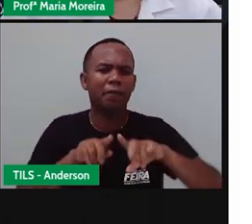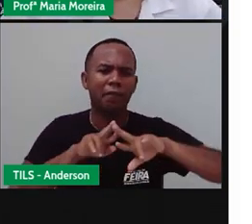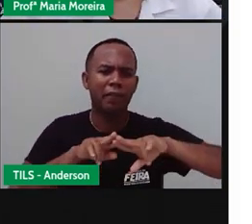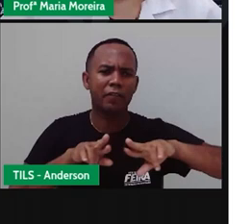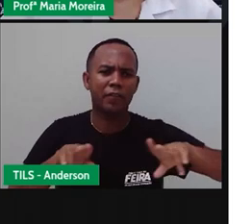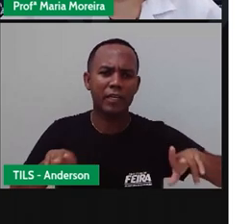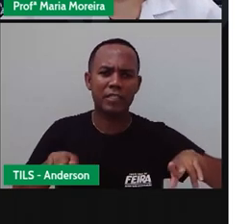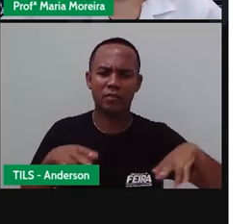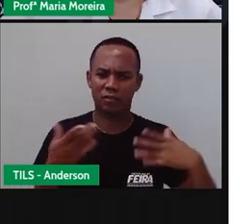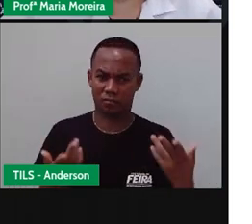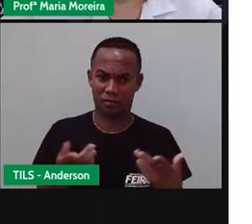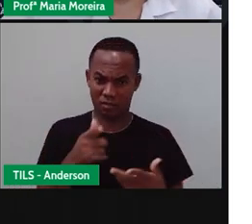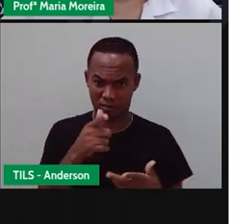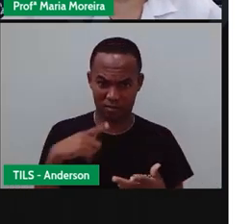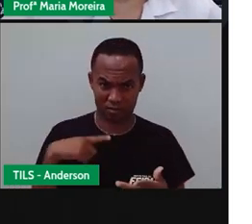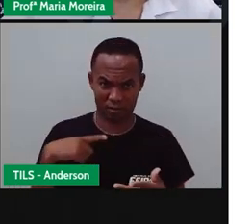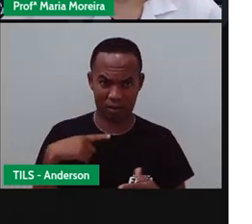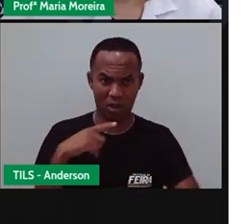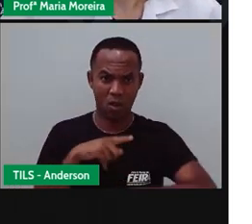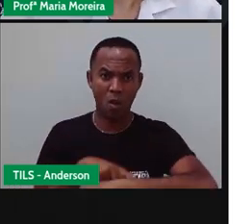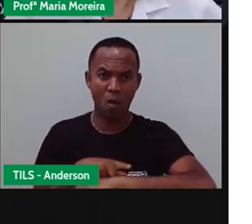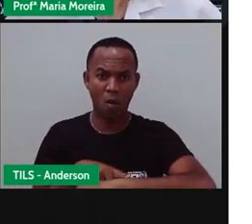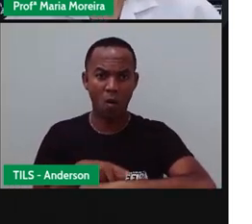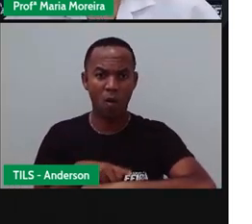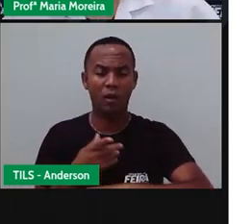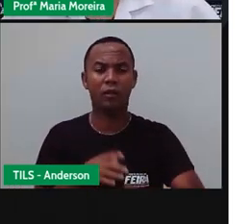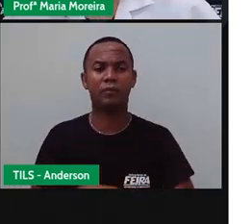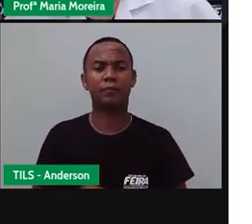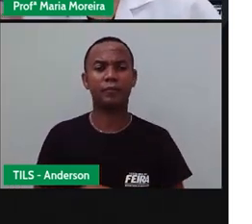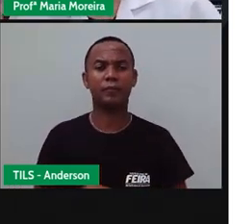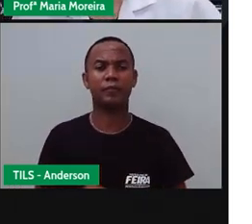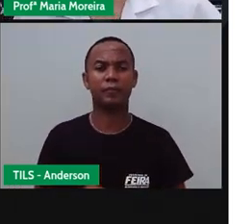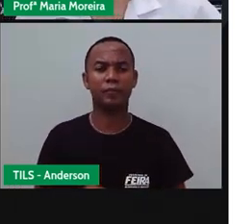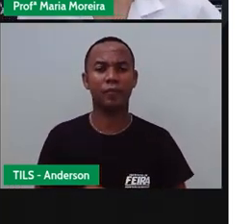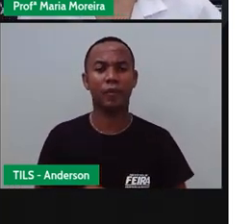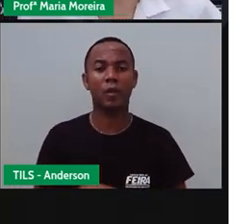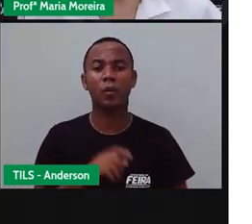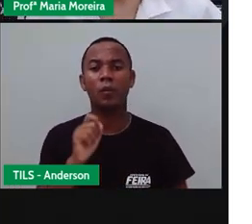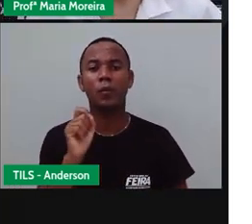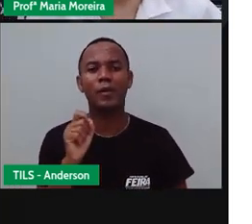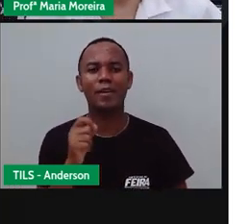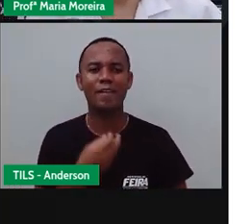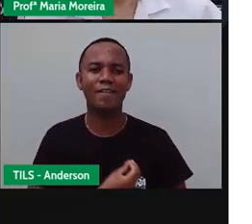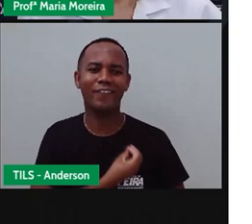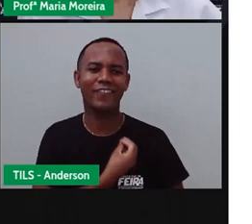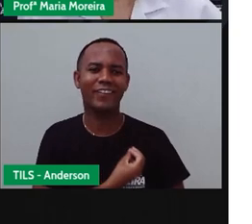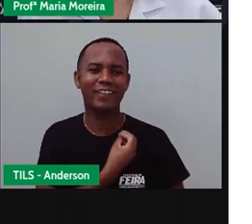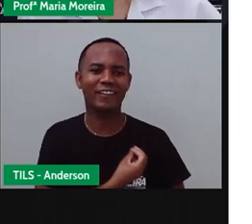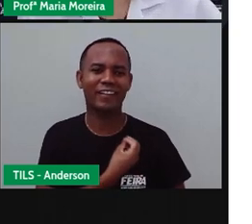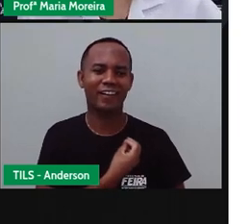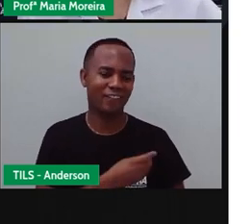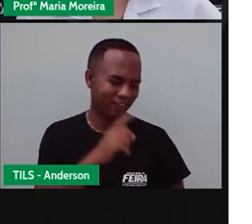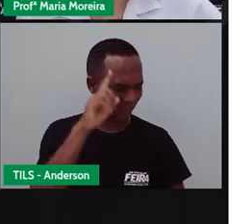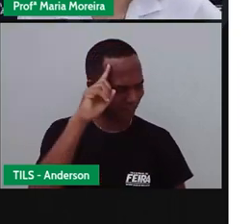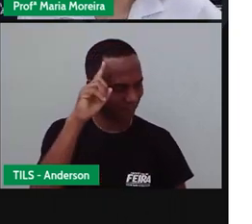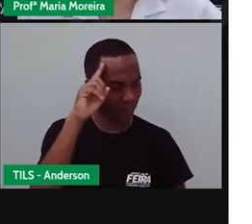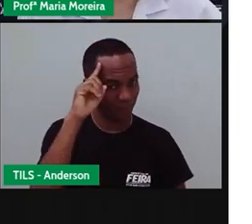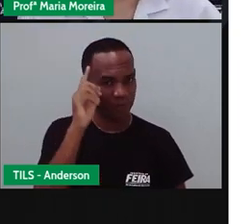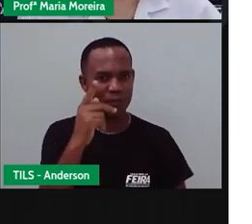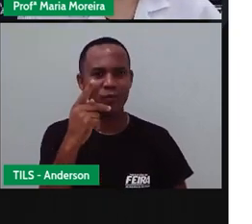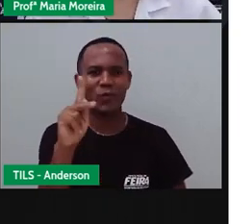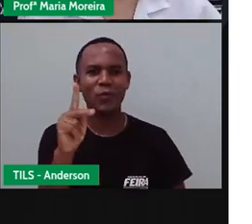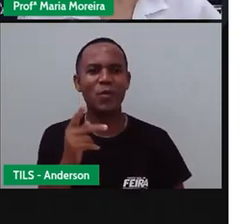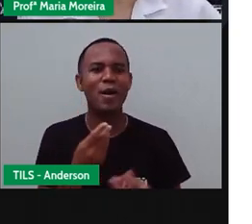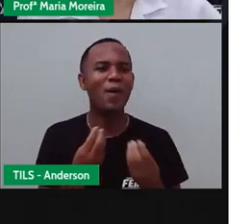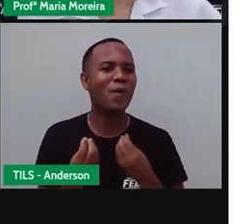Você tem horário para fazer essas atividades? Isso é a sua rotina. E aí? Como é que tá a sua rotina